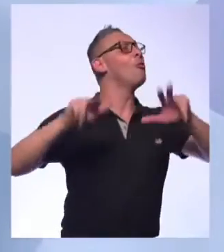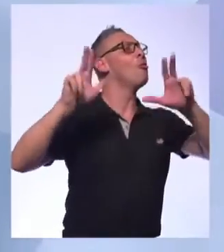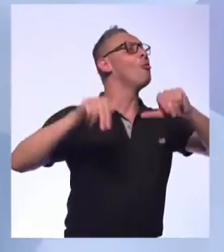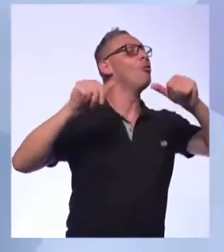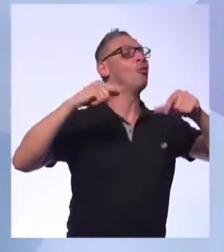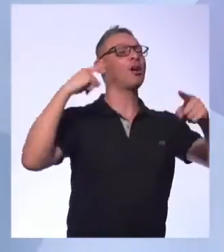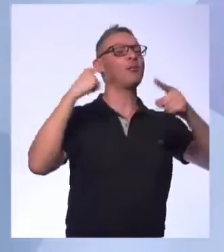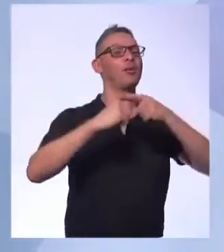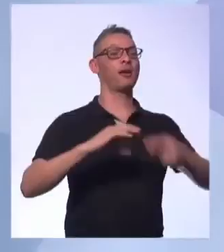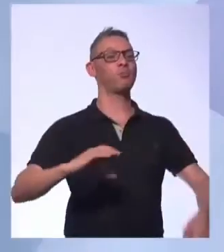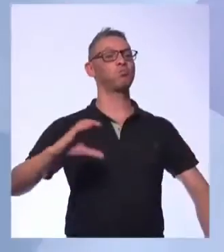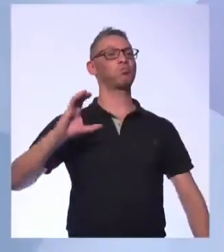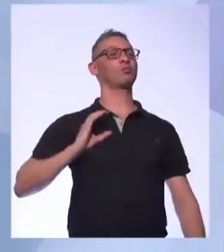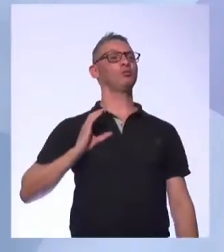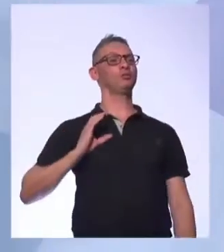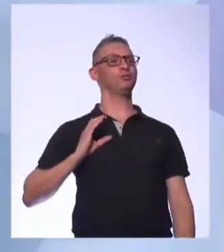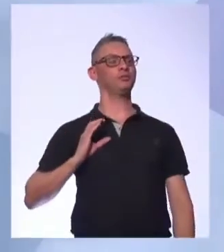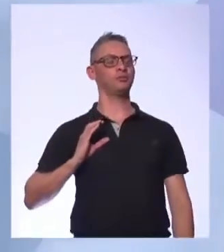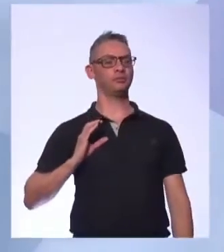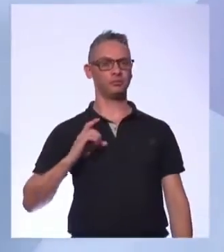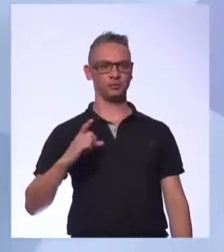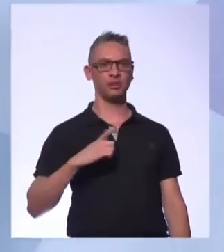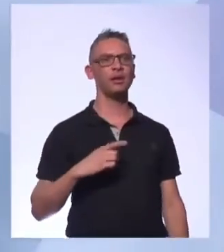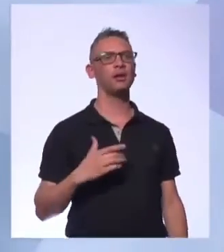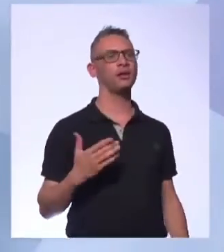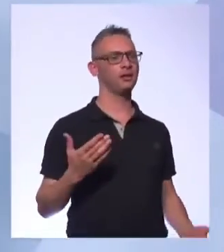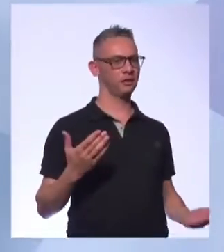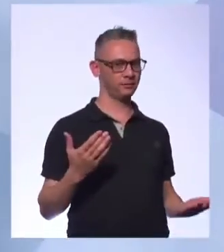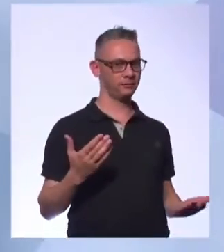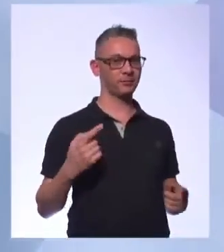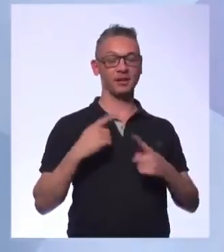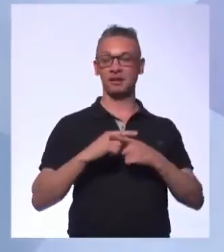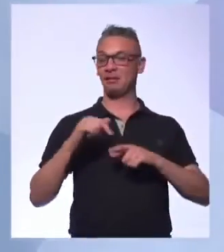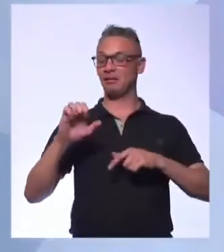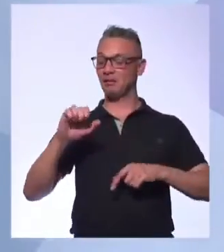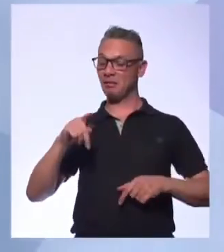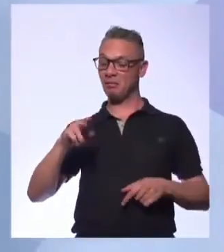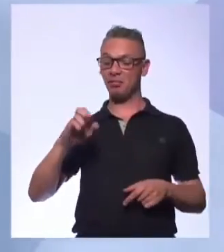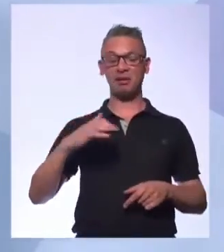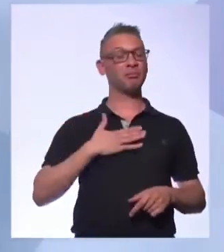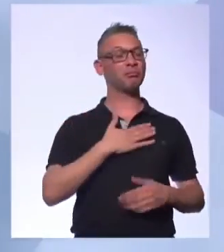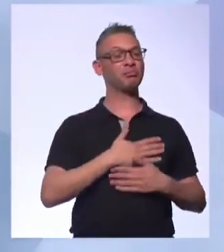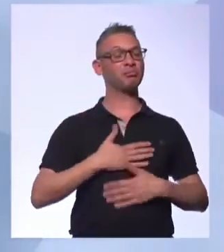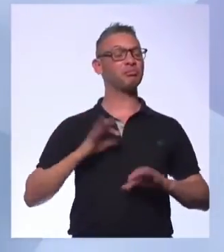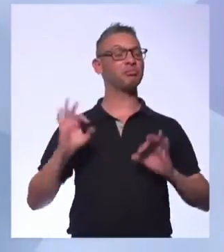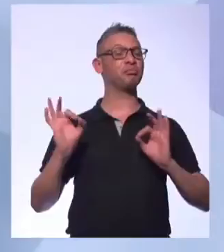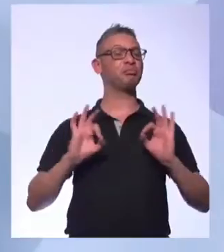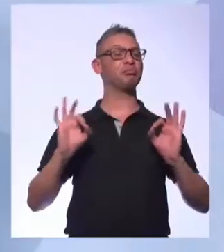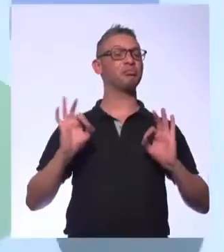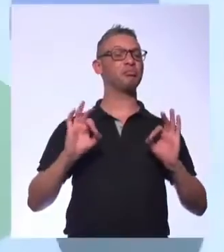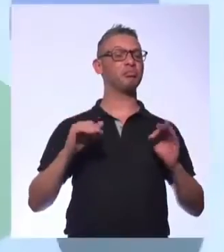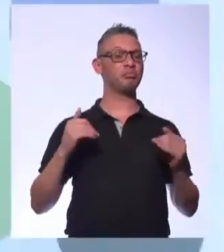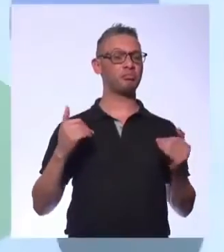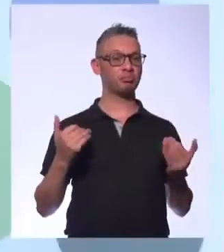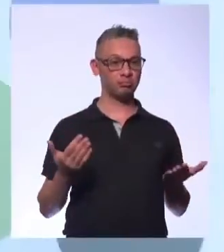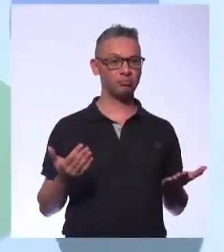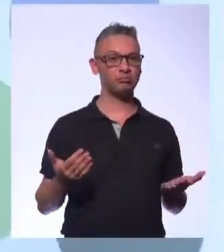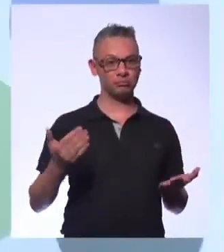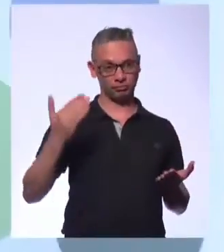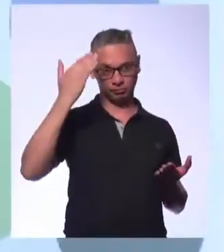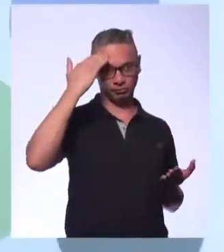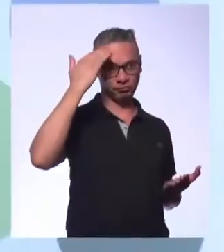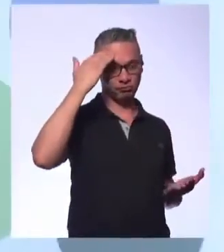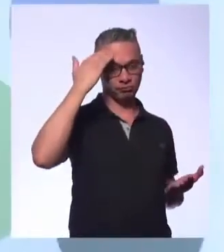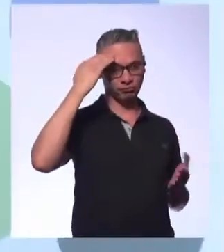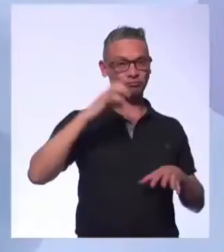Significa que você tem um emprego. Isso. Você não tem um trabalho. Por Porque você não vê prazer naquilo que você faz. Não constrói nada, desenvolve. constrói nada. Você